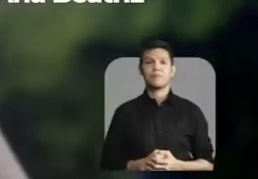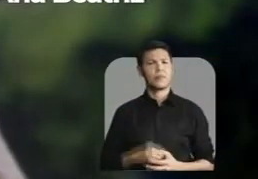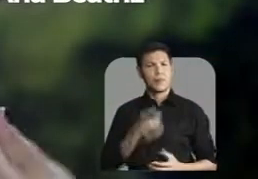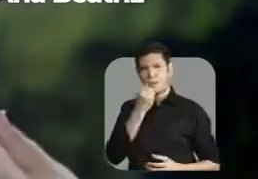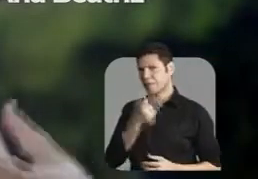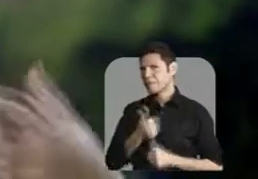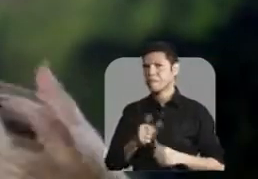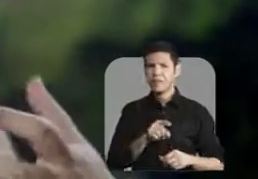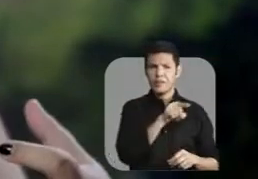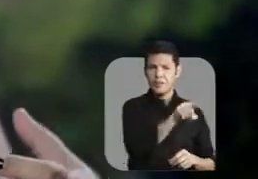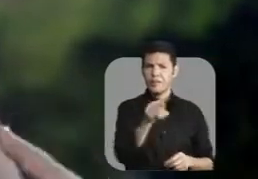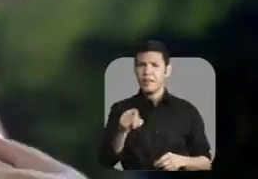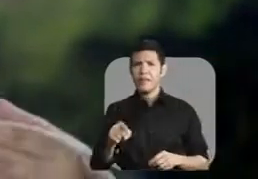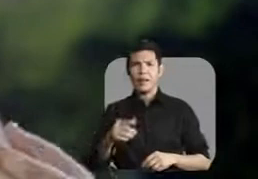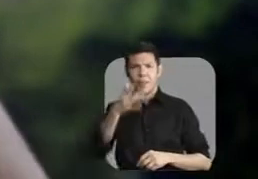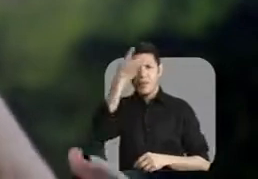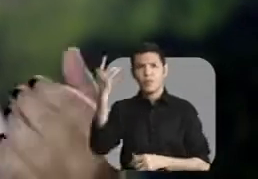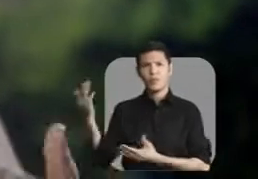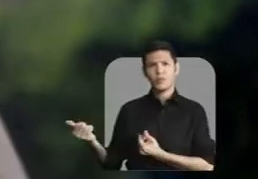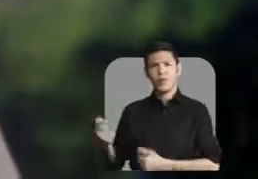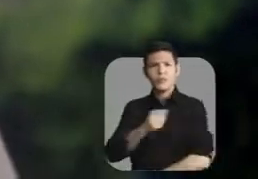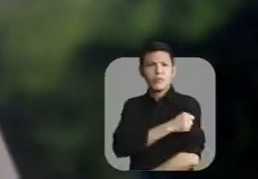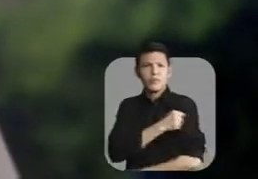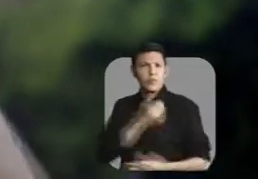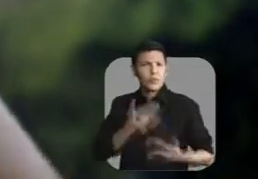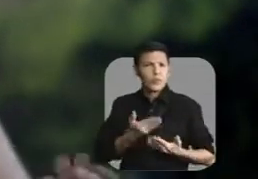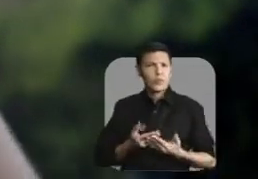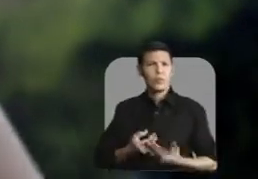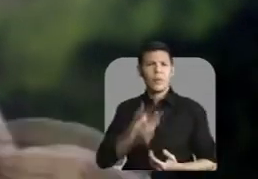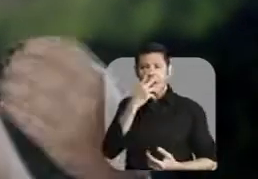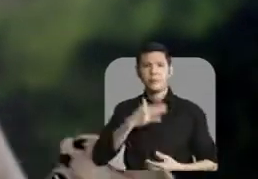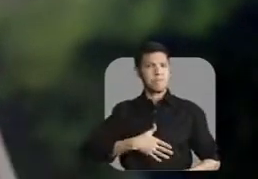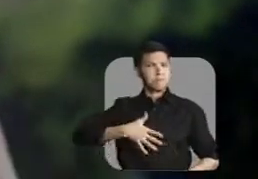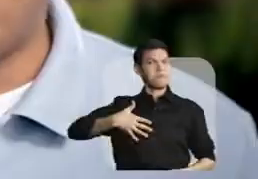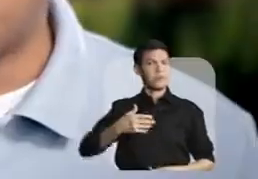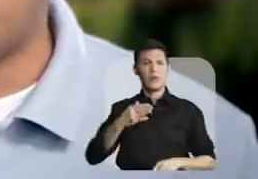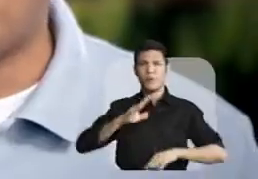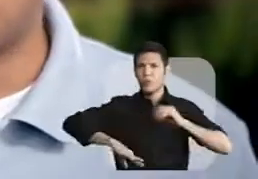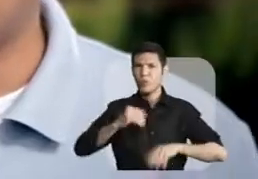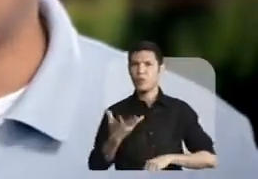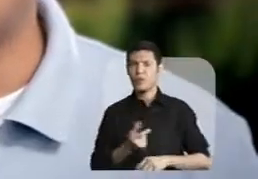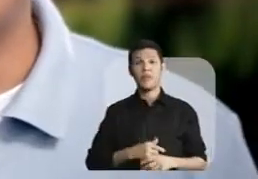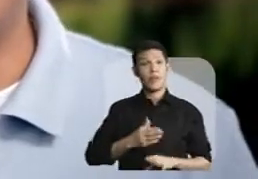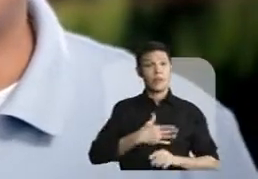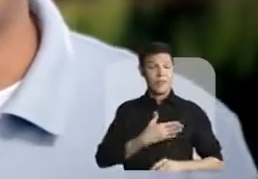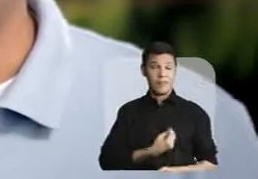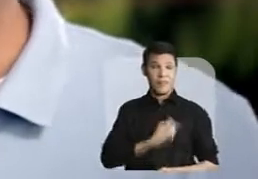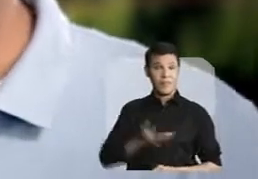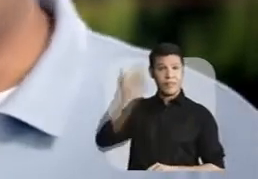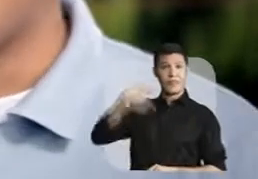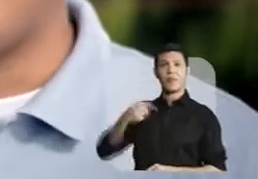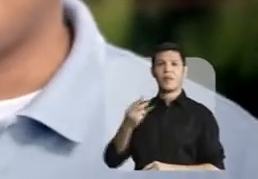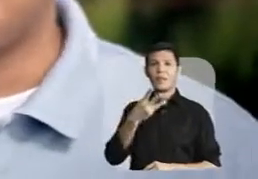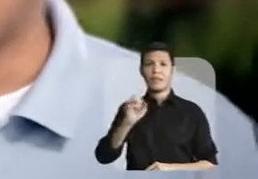Vai ajudar a motivar o jovem a querer ficar na escola, a estudar, se profissionalizar. Participei do projeto Jovem Cidadão. Na época era